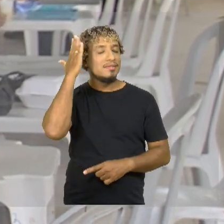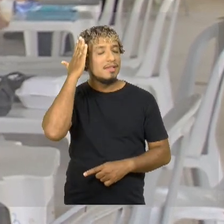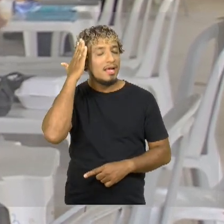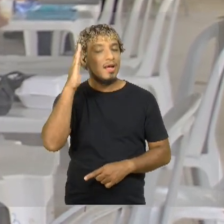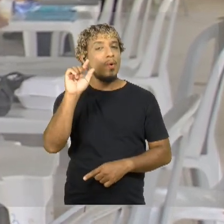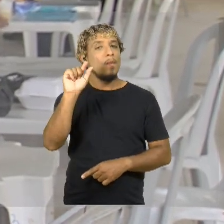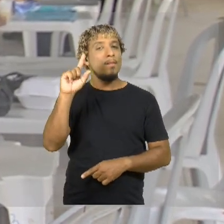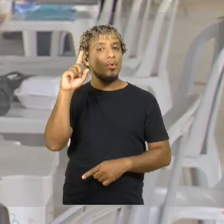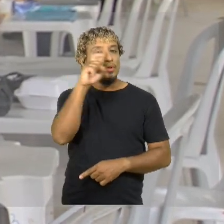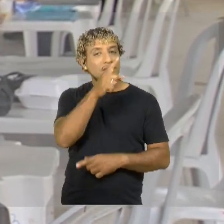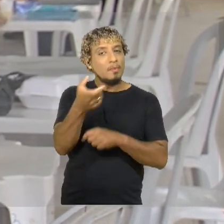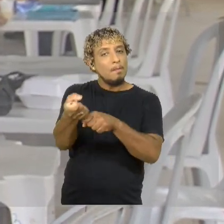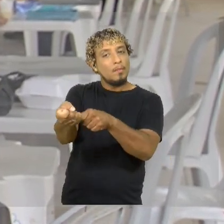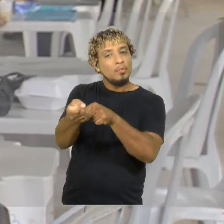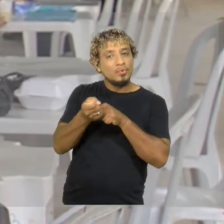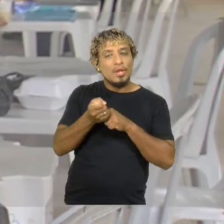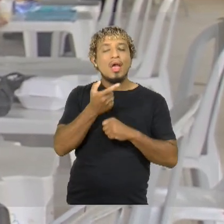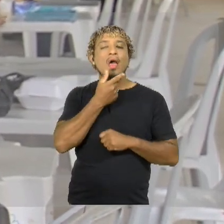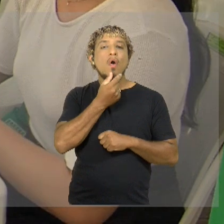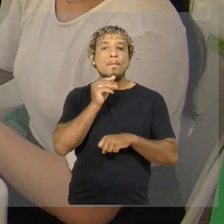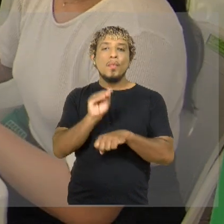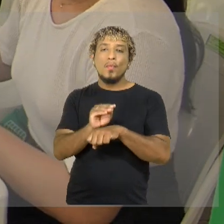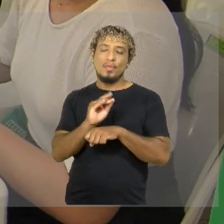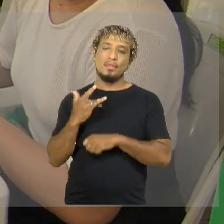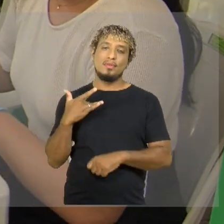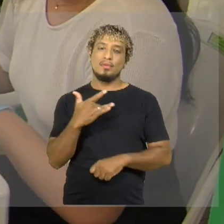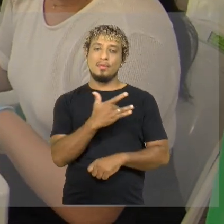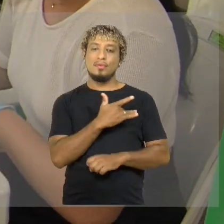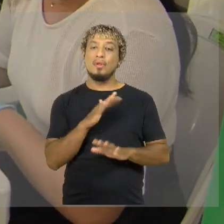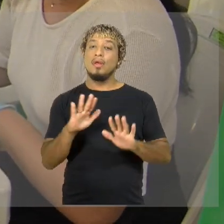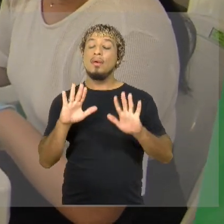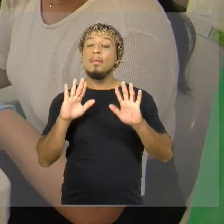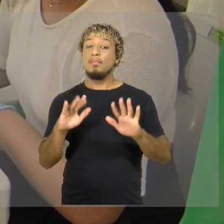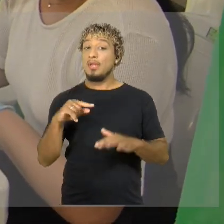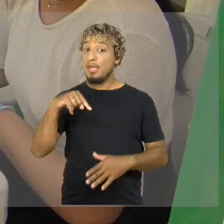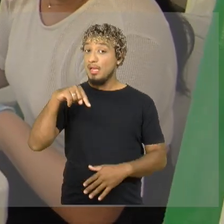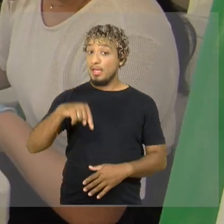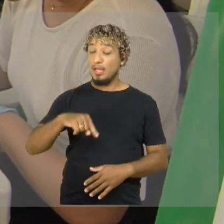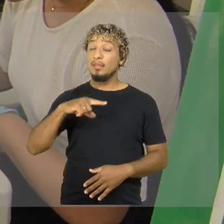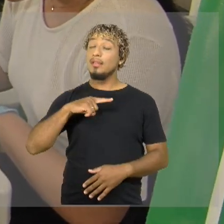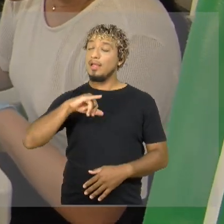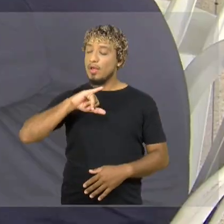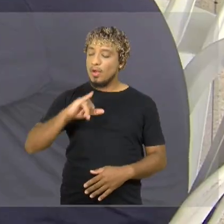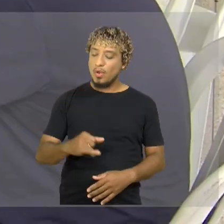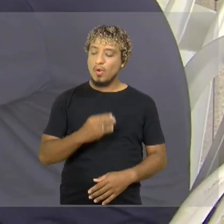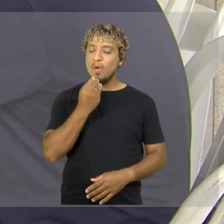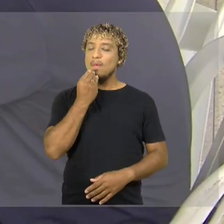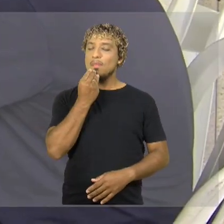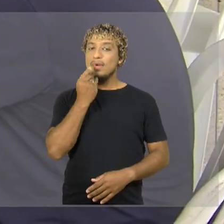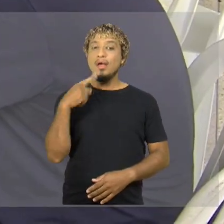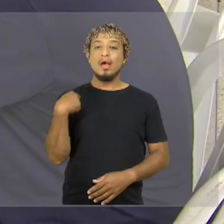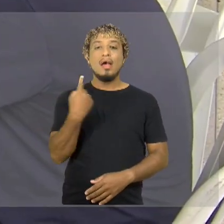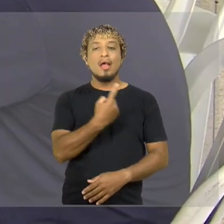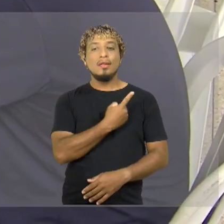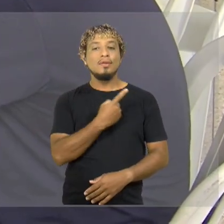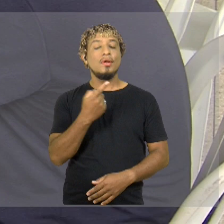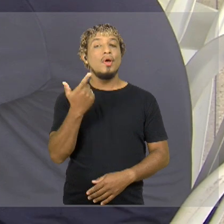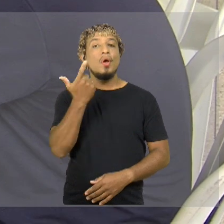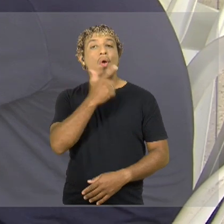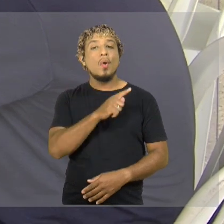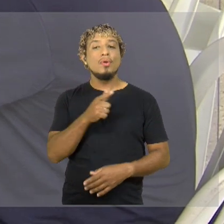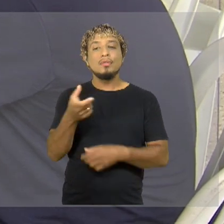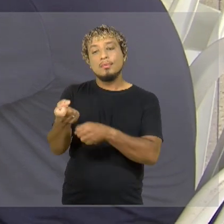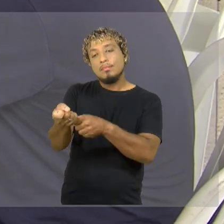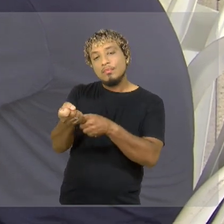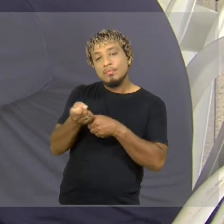é um pouquinho difícil trazer os homens para cuidar da saúde. Mas aí aqui é uma grande oportunidade que se tem da gente tirar o